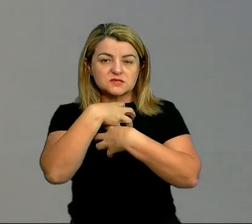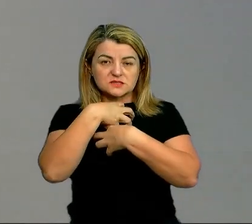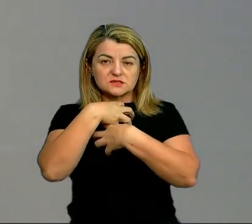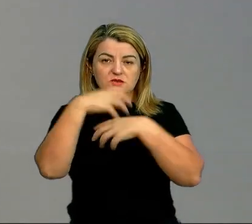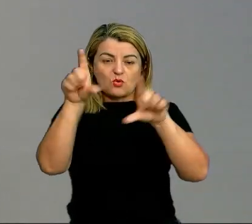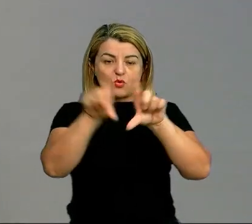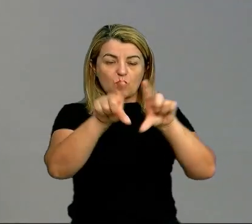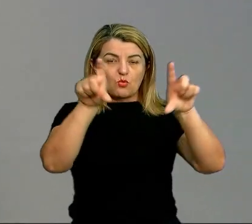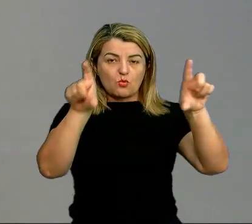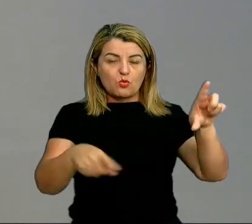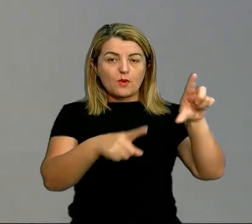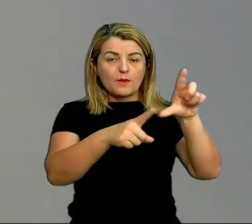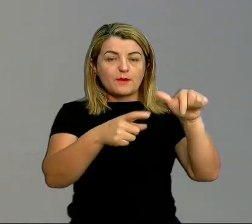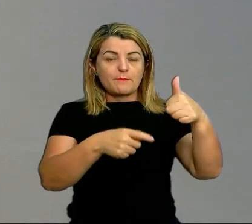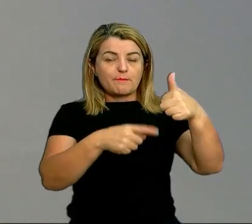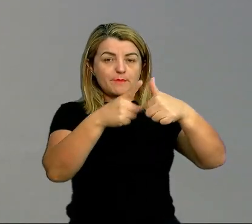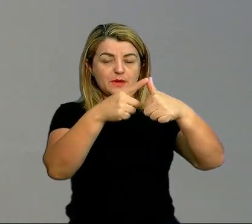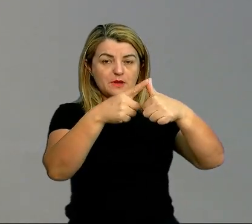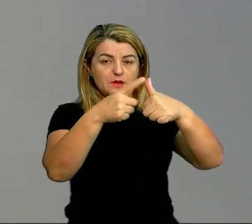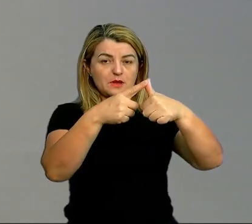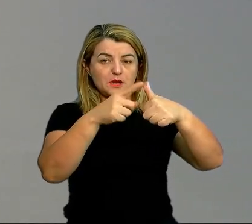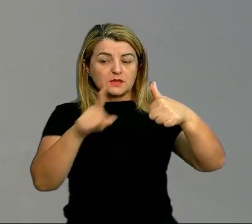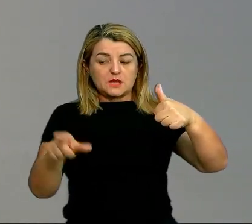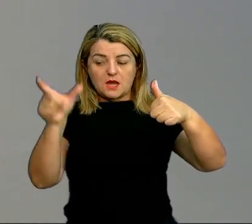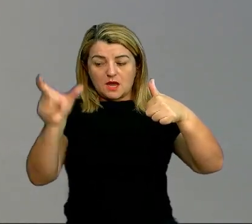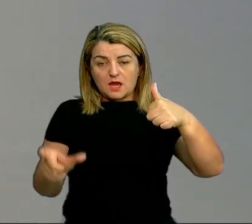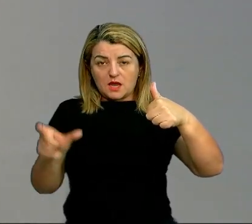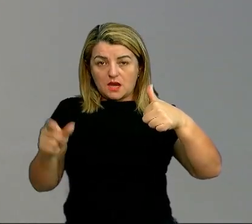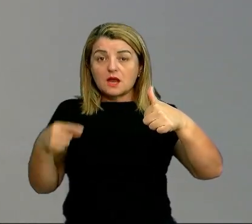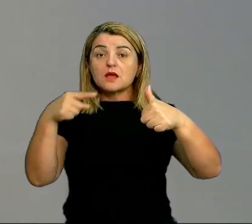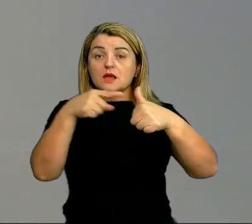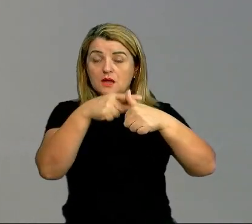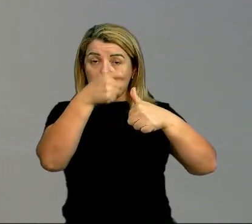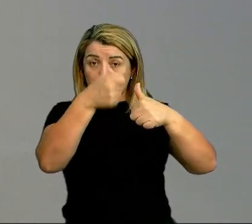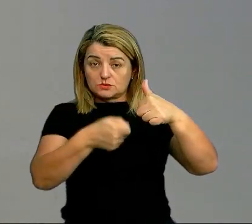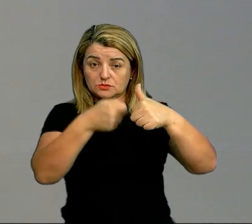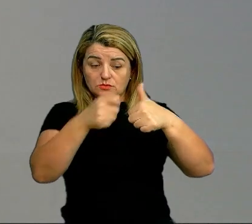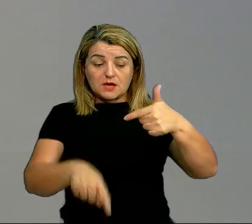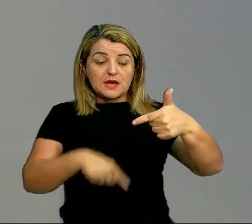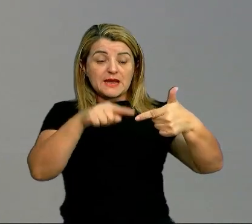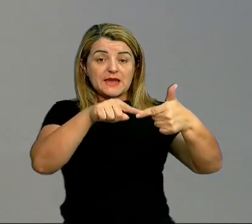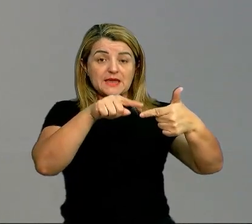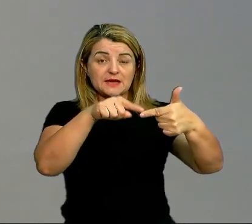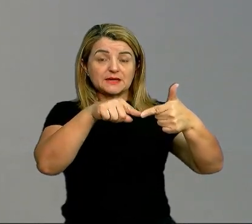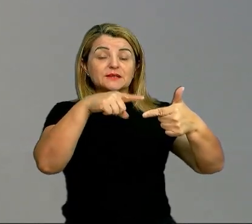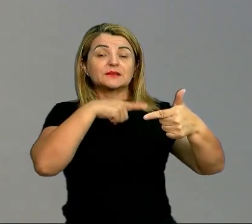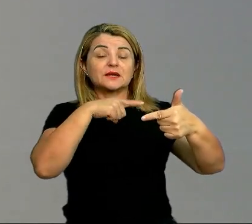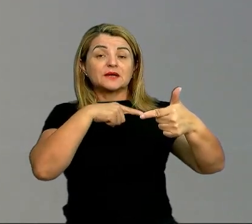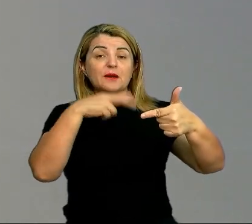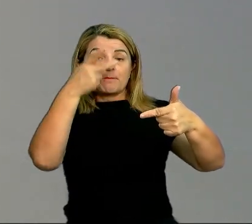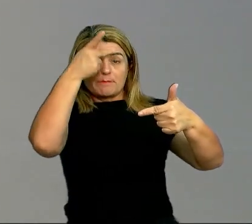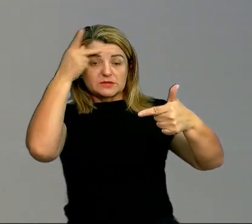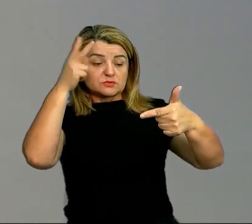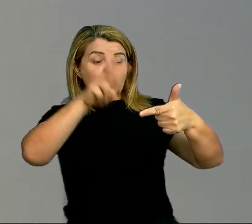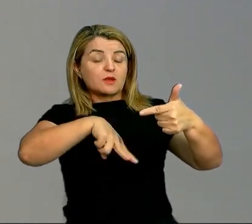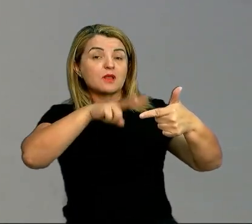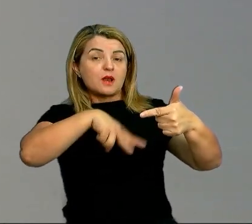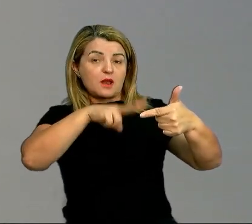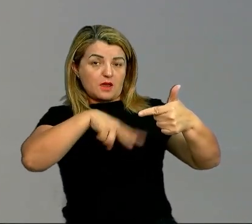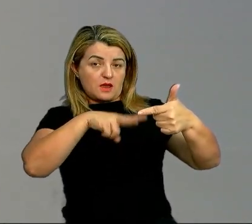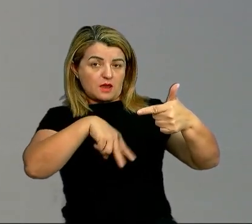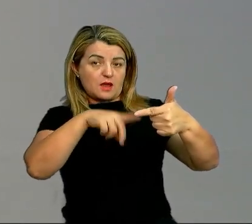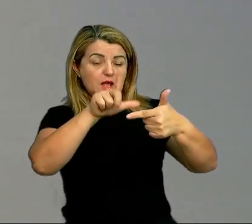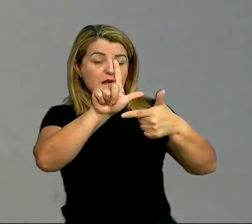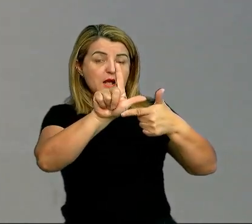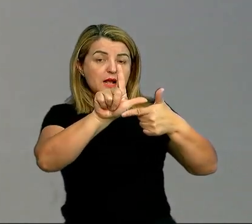estrofe nós tínhamos ali o escritor e aqui a gente tem o leitor. Nós temos o leitor. Então, o leitor, ele